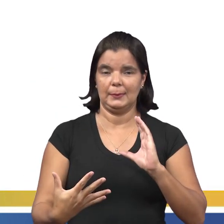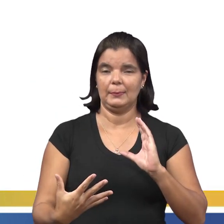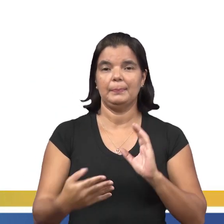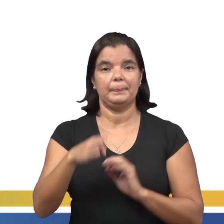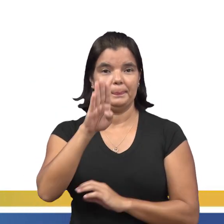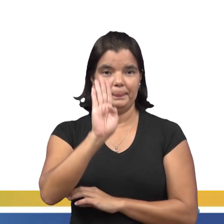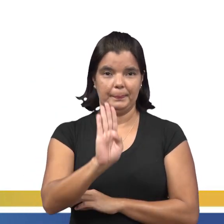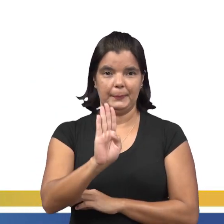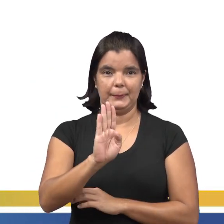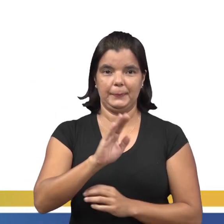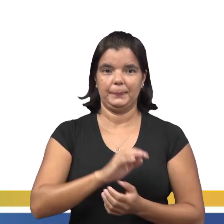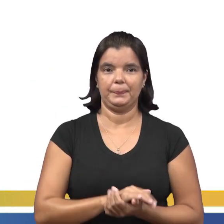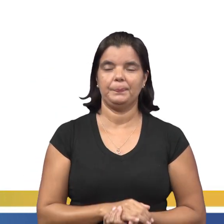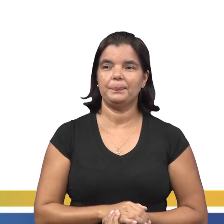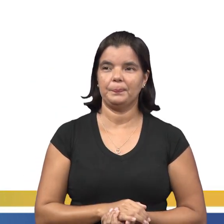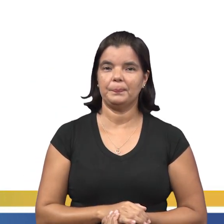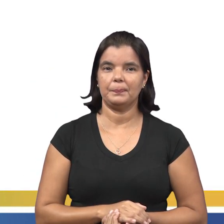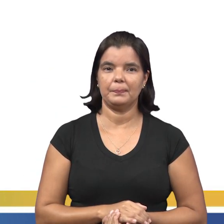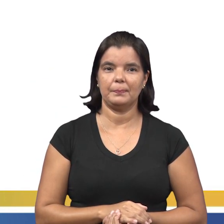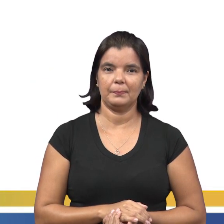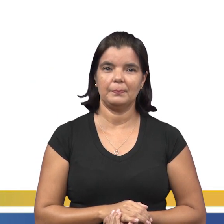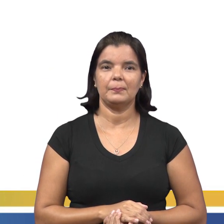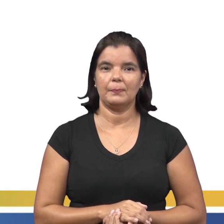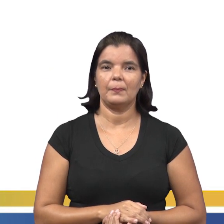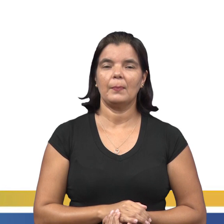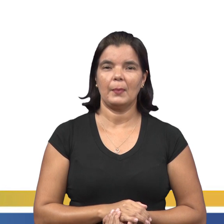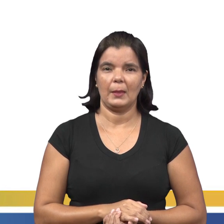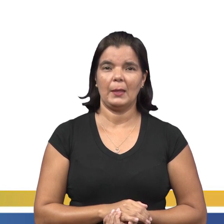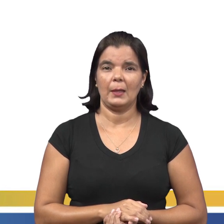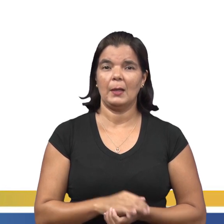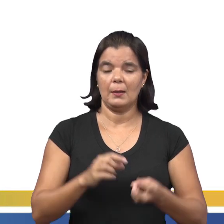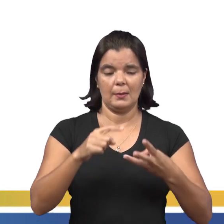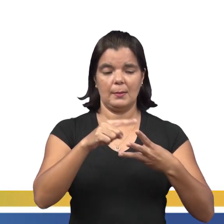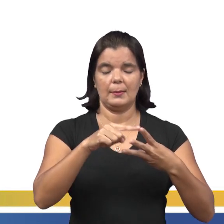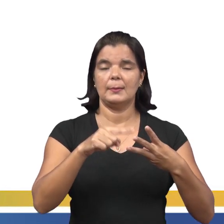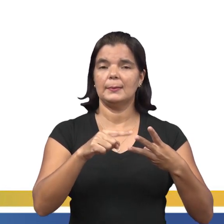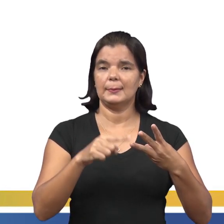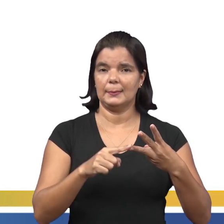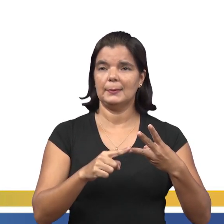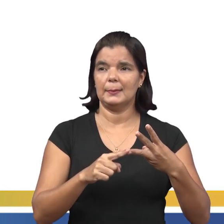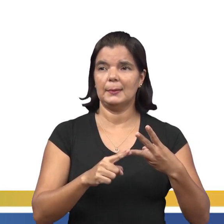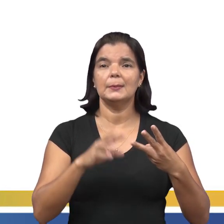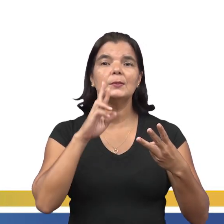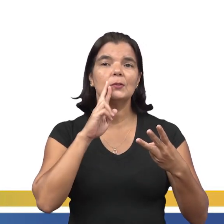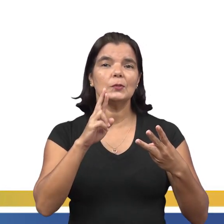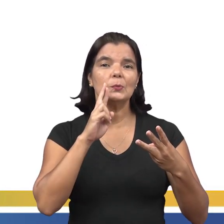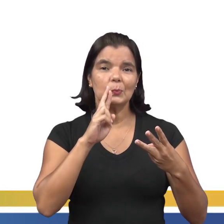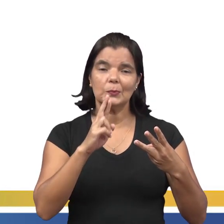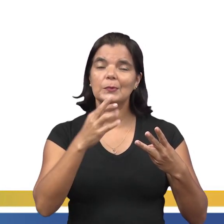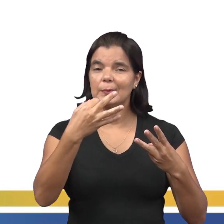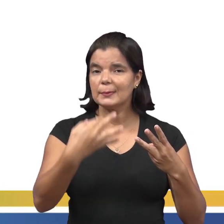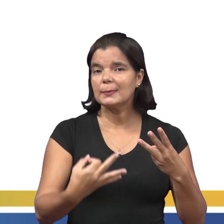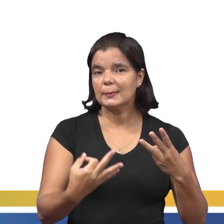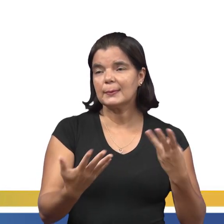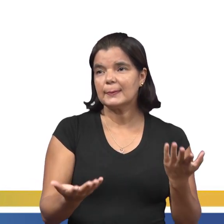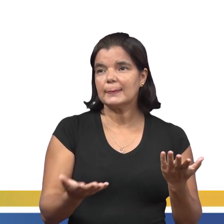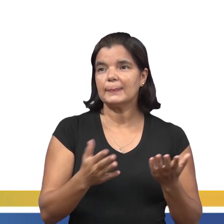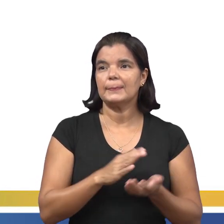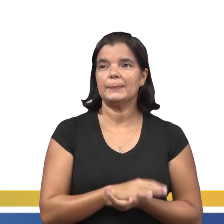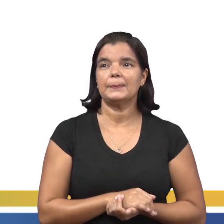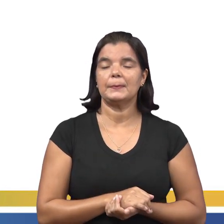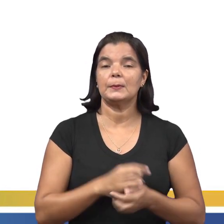B. O exercício 3, aparece três afirmativas e precisamos ver qual é a opção